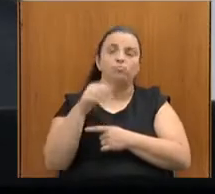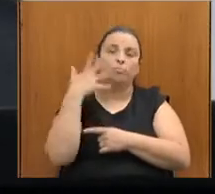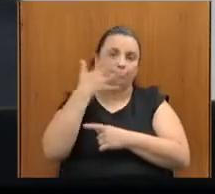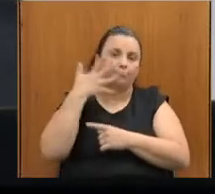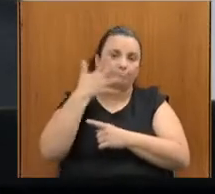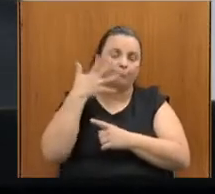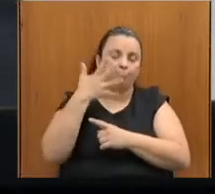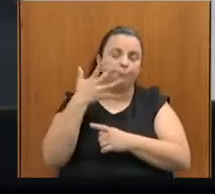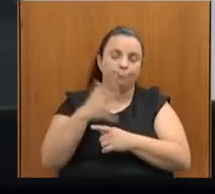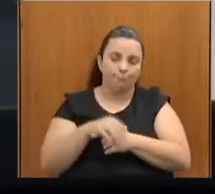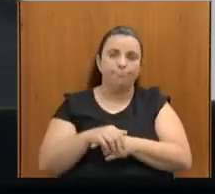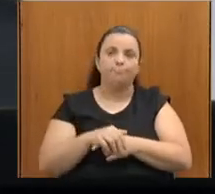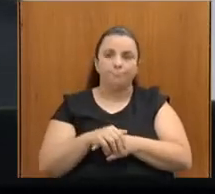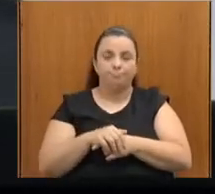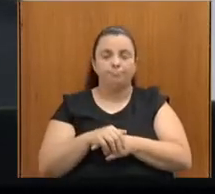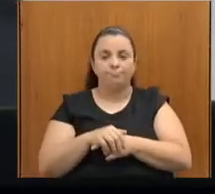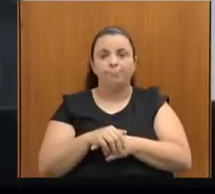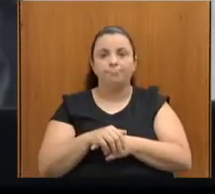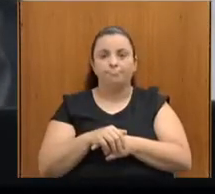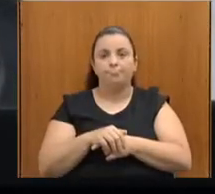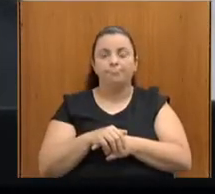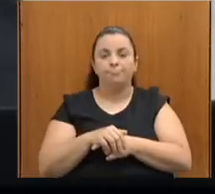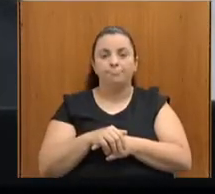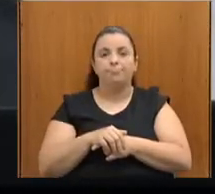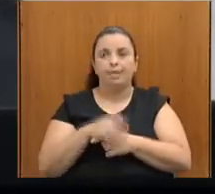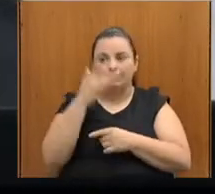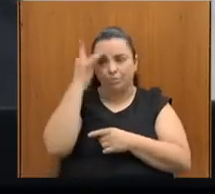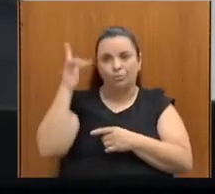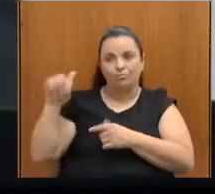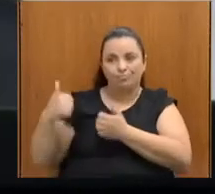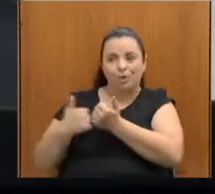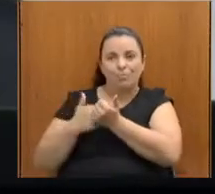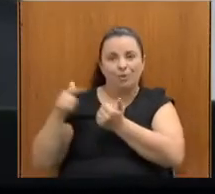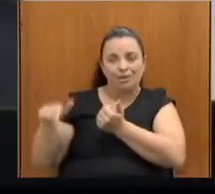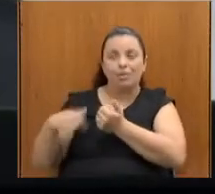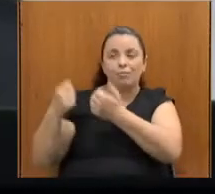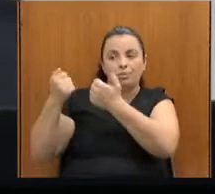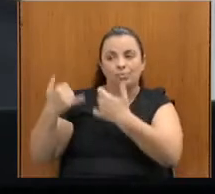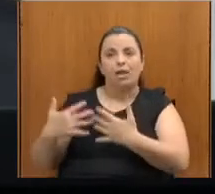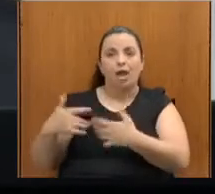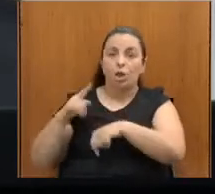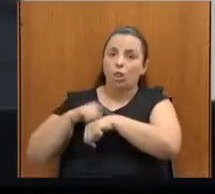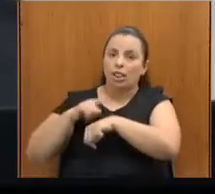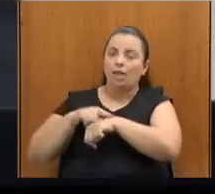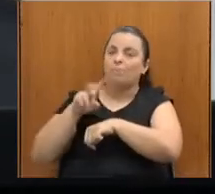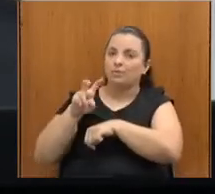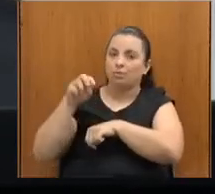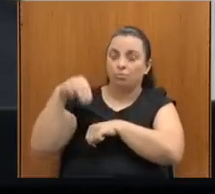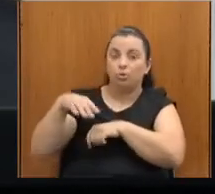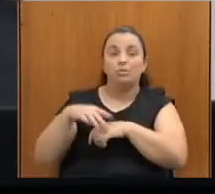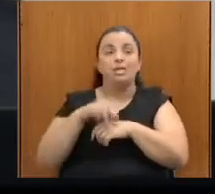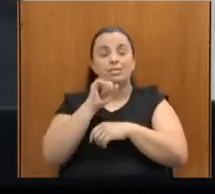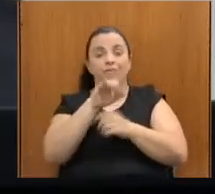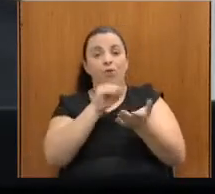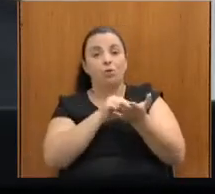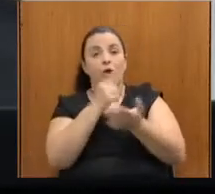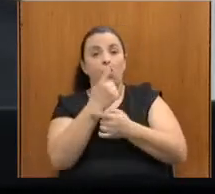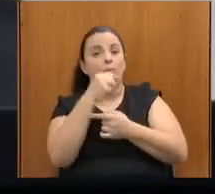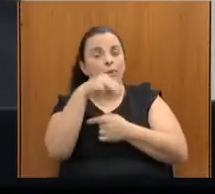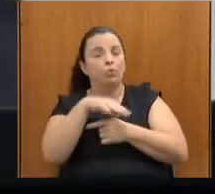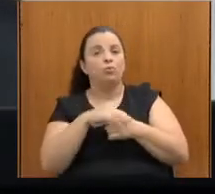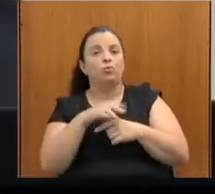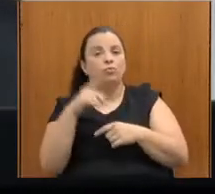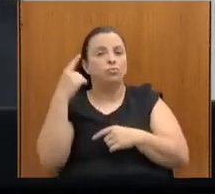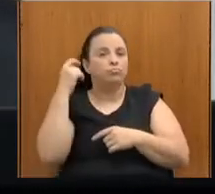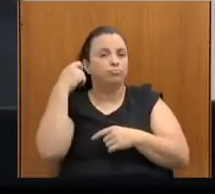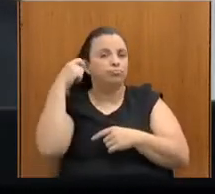a sua explanação. Eles aqui da assessoria estão me posicionando aqui o tempo, quando estiver faltando um minuto eu dou só aqui um sinal,